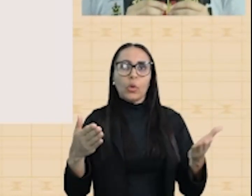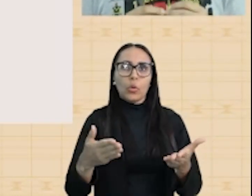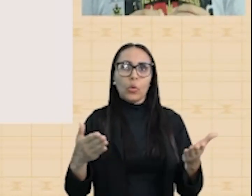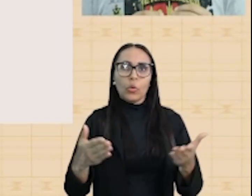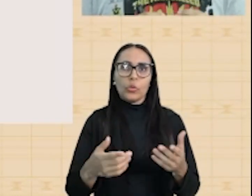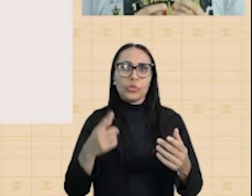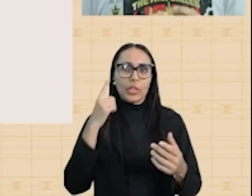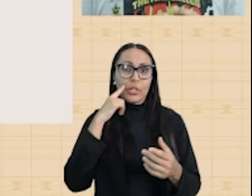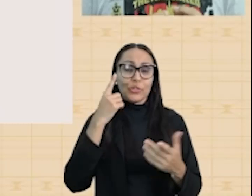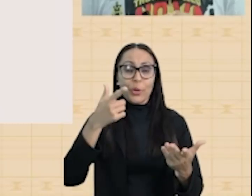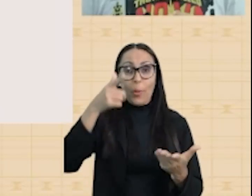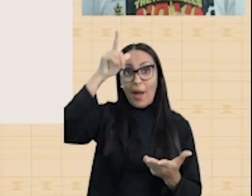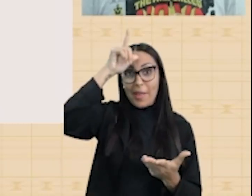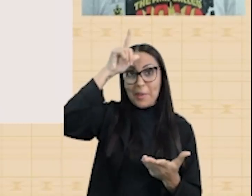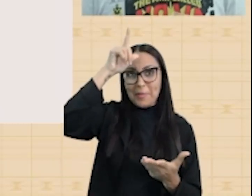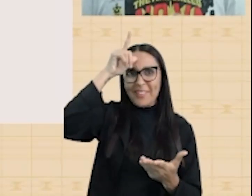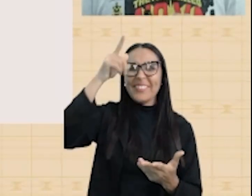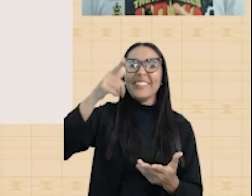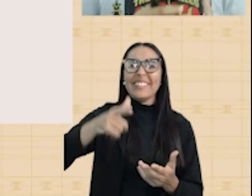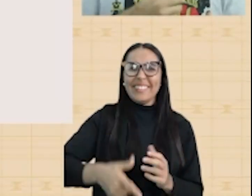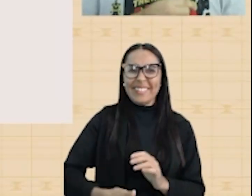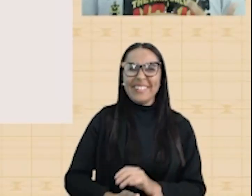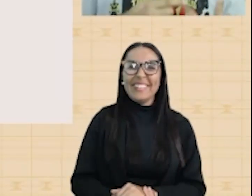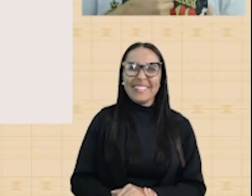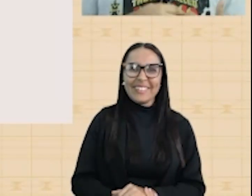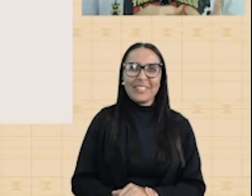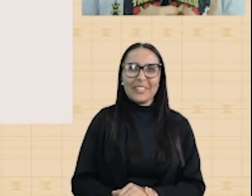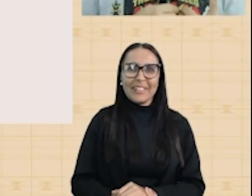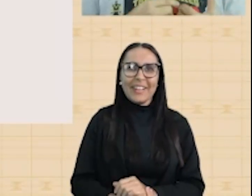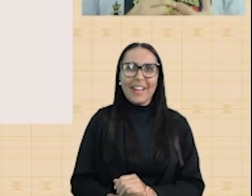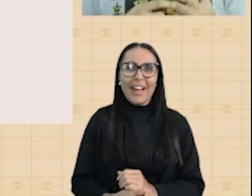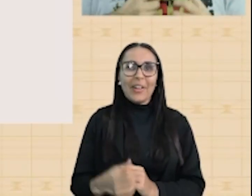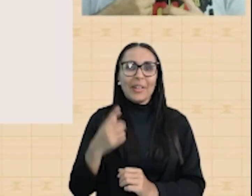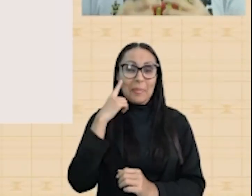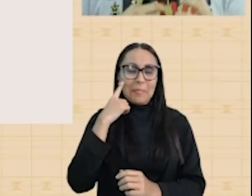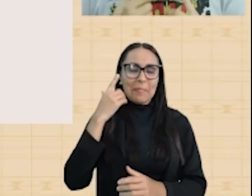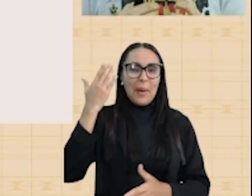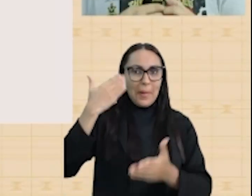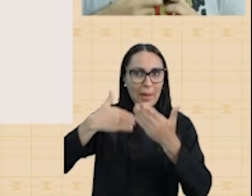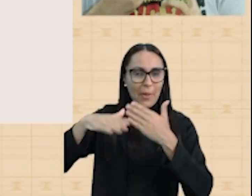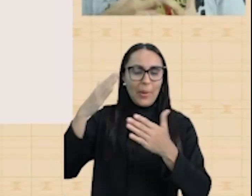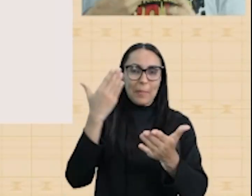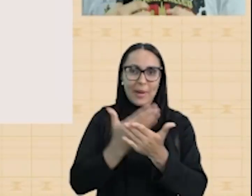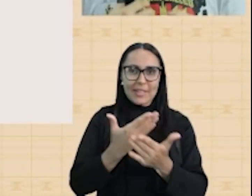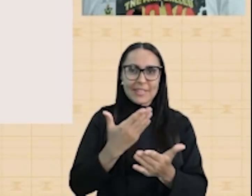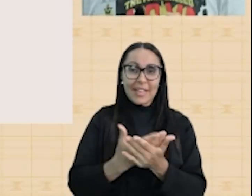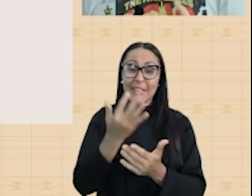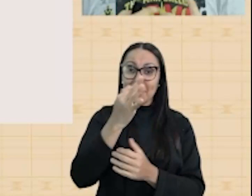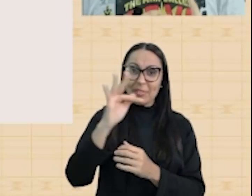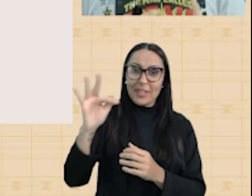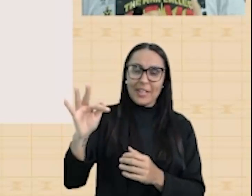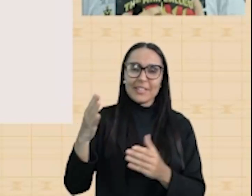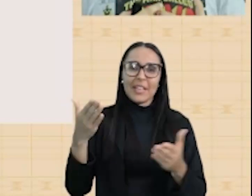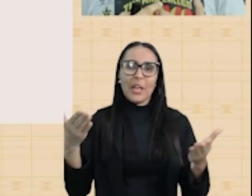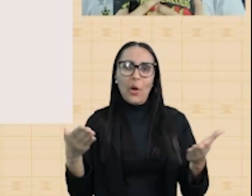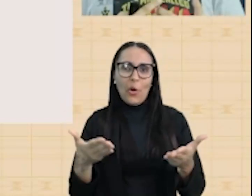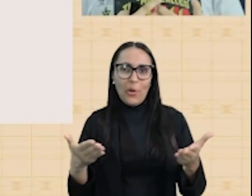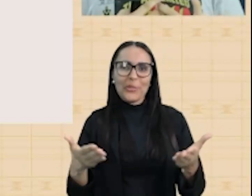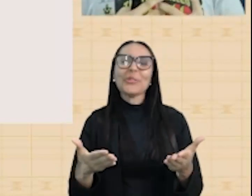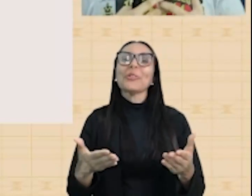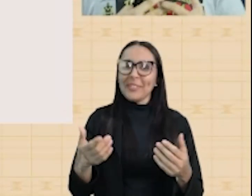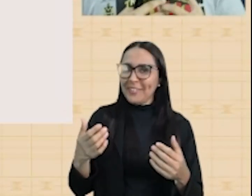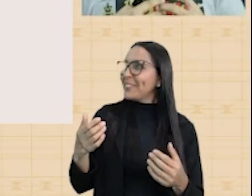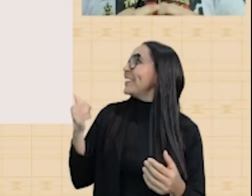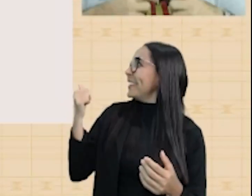estou alemão. A aula passada era francês, nessa a gente está germânico. Está vendo,